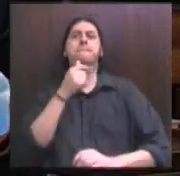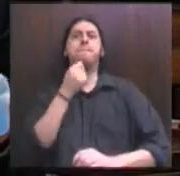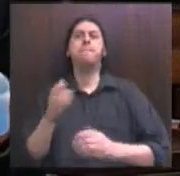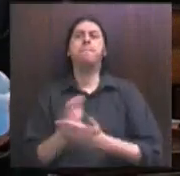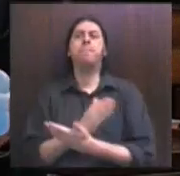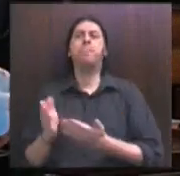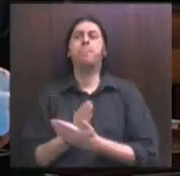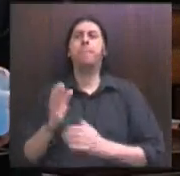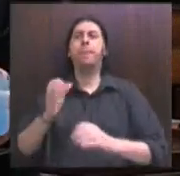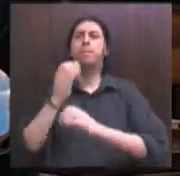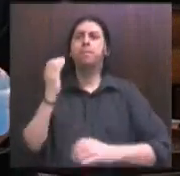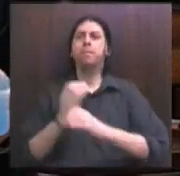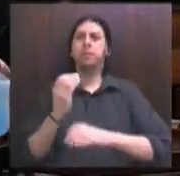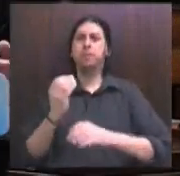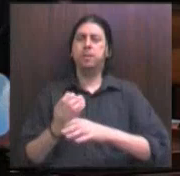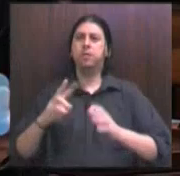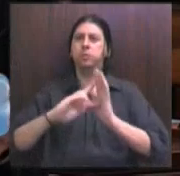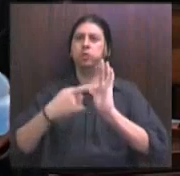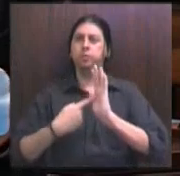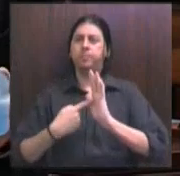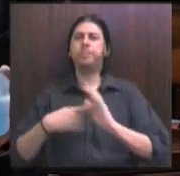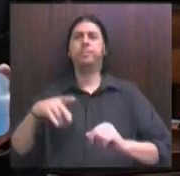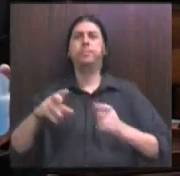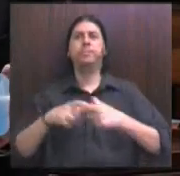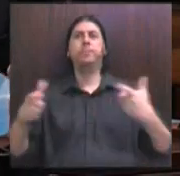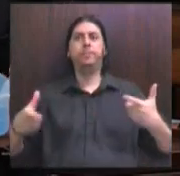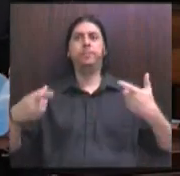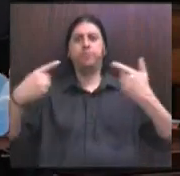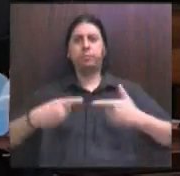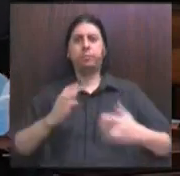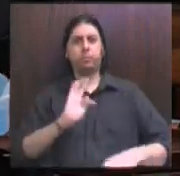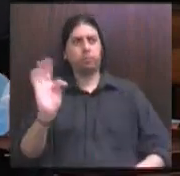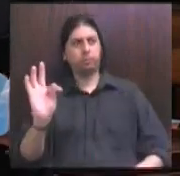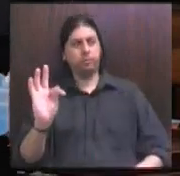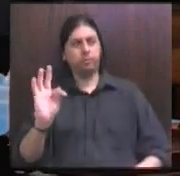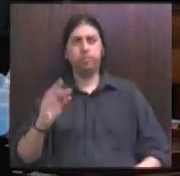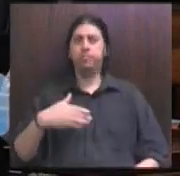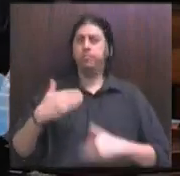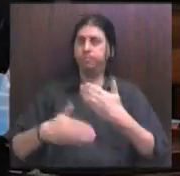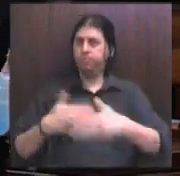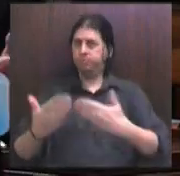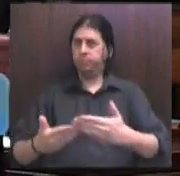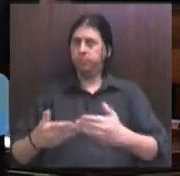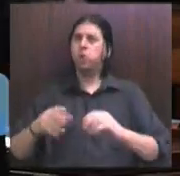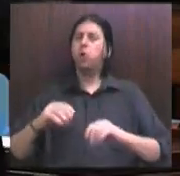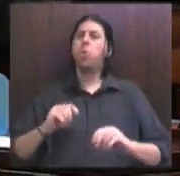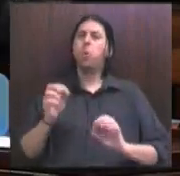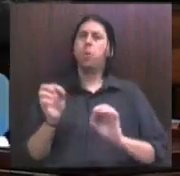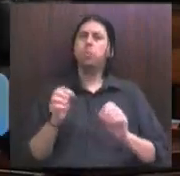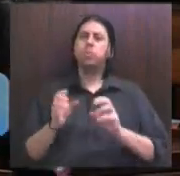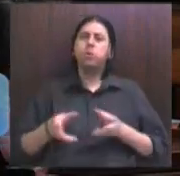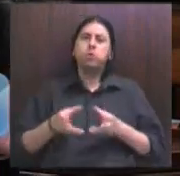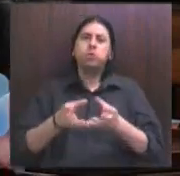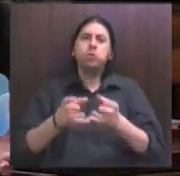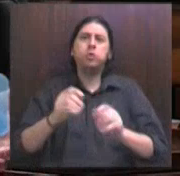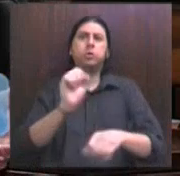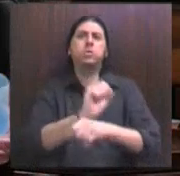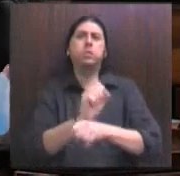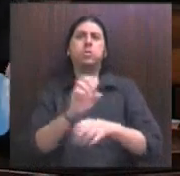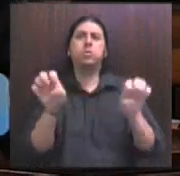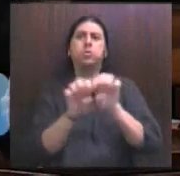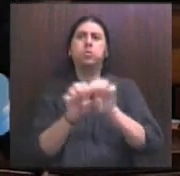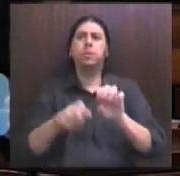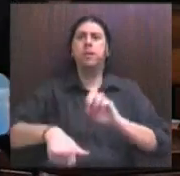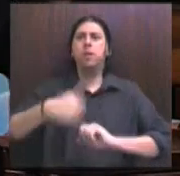deste sindicato, que tem esse grande desafio pela frente, que é de construir um Estado com uma estrutura melhor